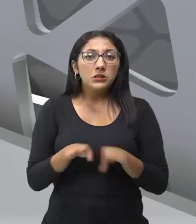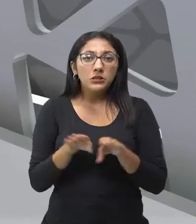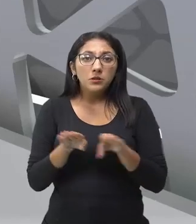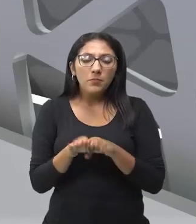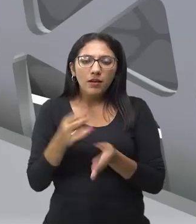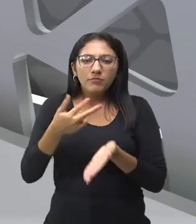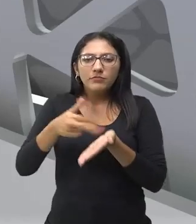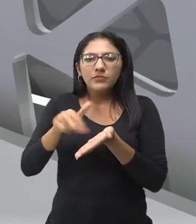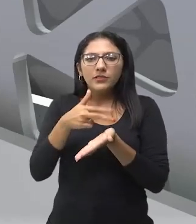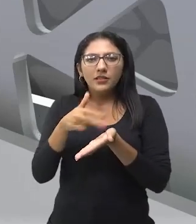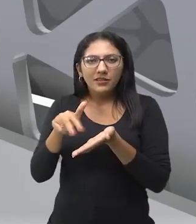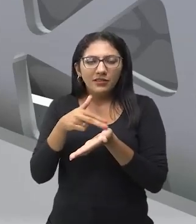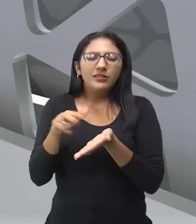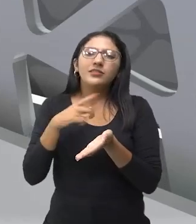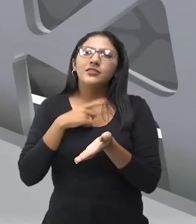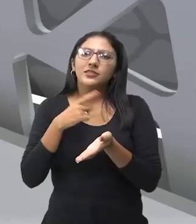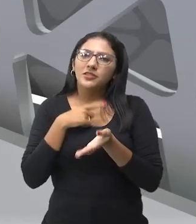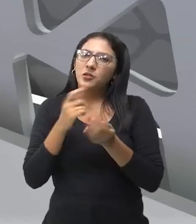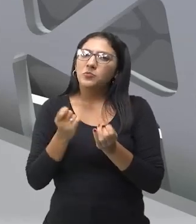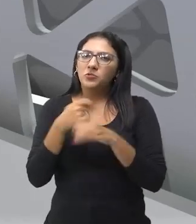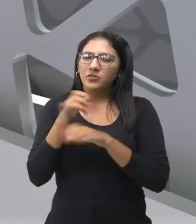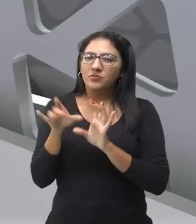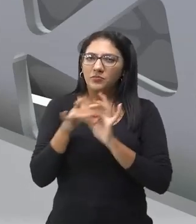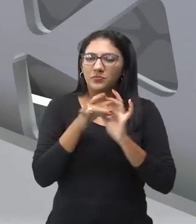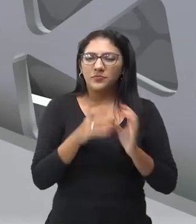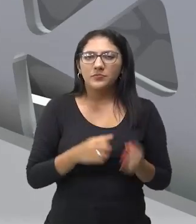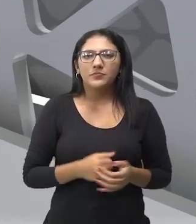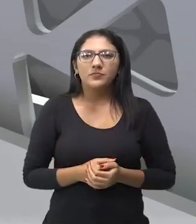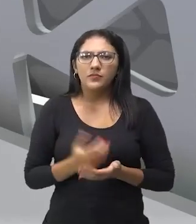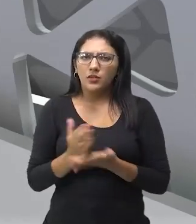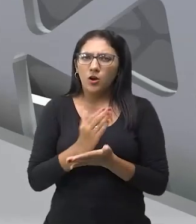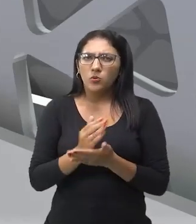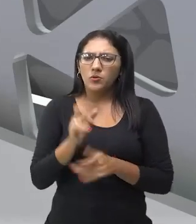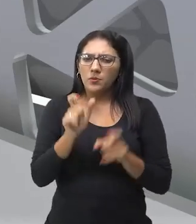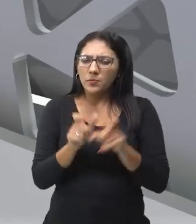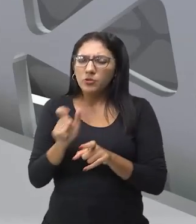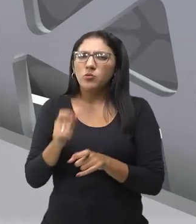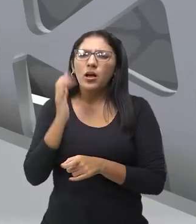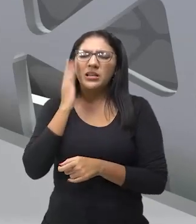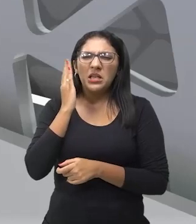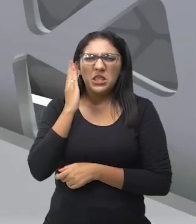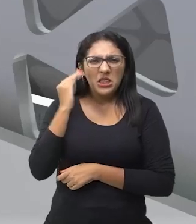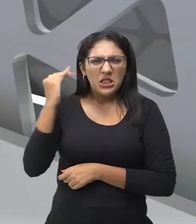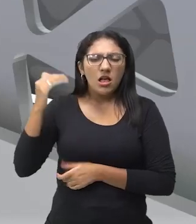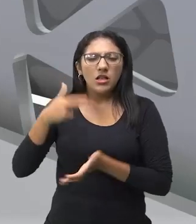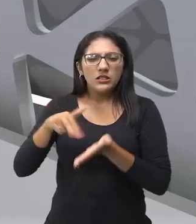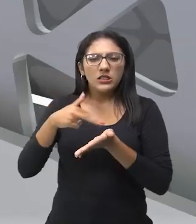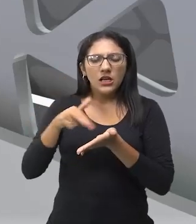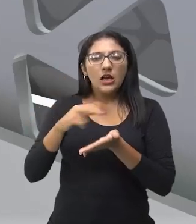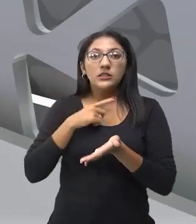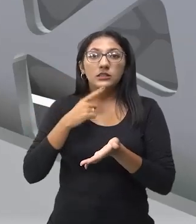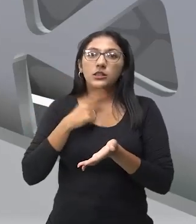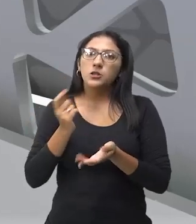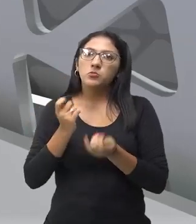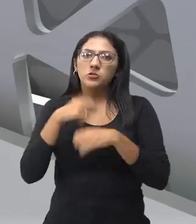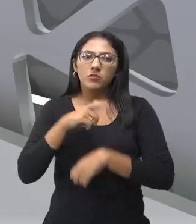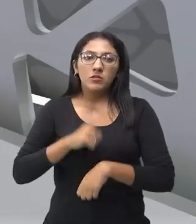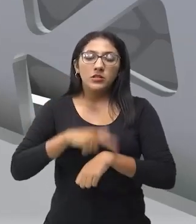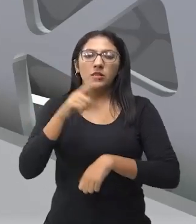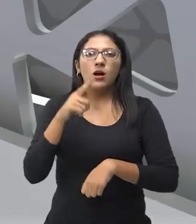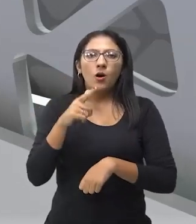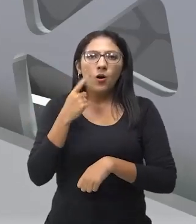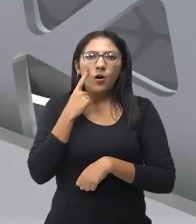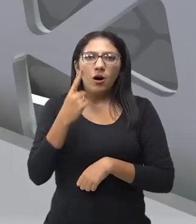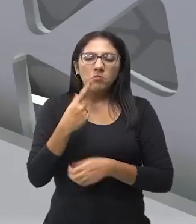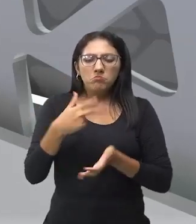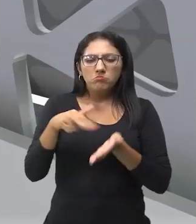contemporânea. Os dançarinos, ele tem essa capacidade também de improvisar na